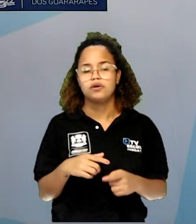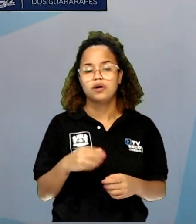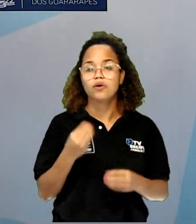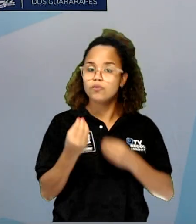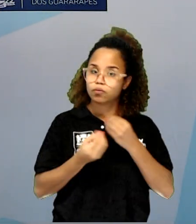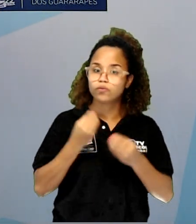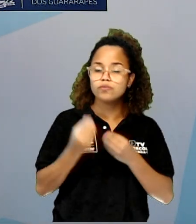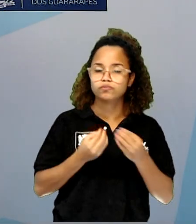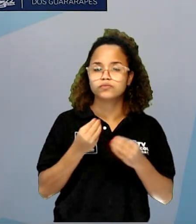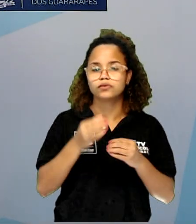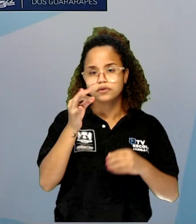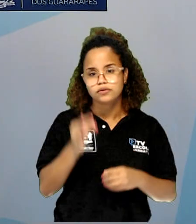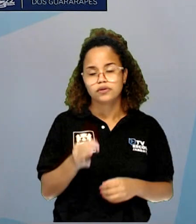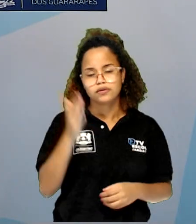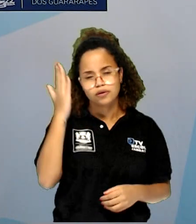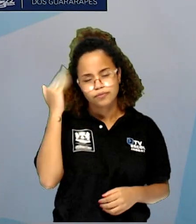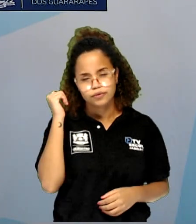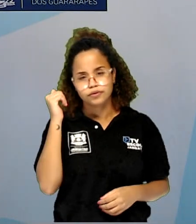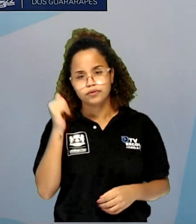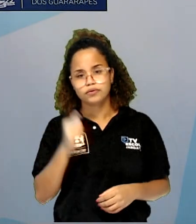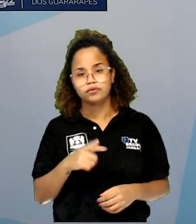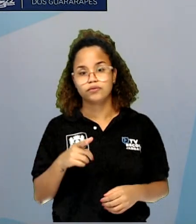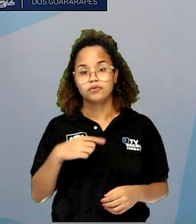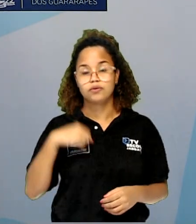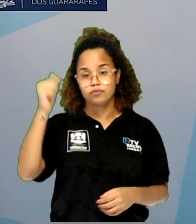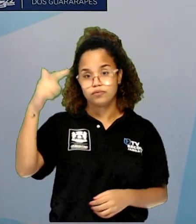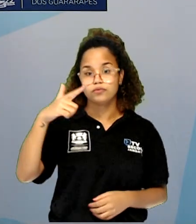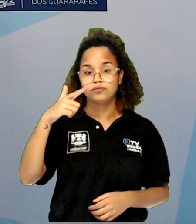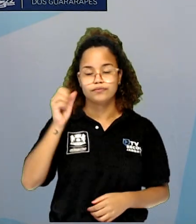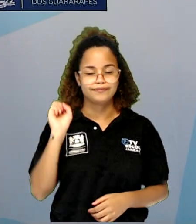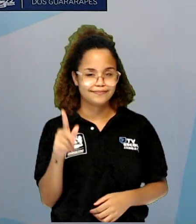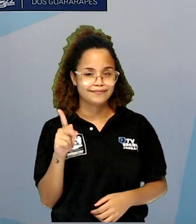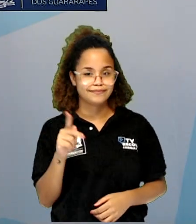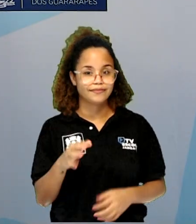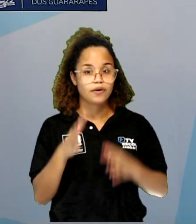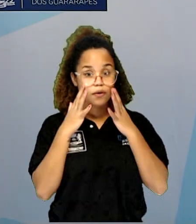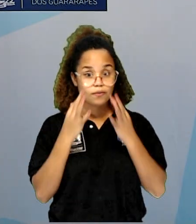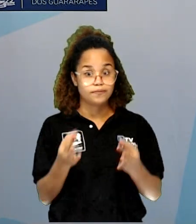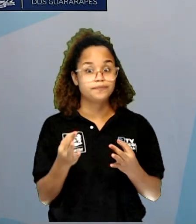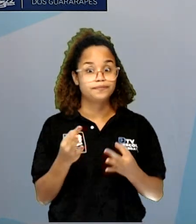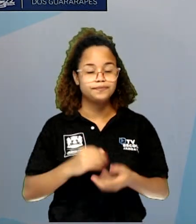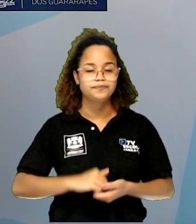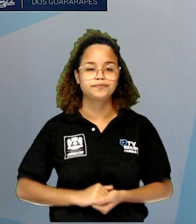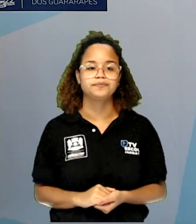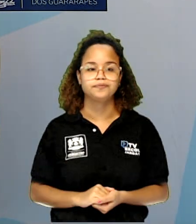forma correta da gente se orientar pelo sol. Tá certo? Presta bem atenção.